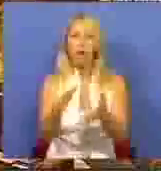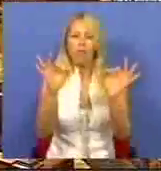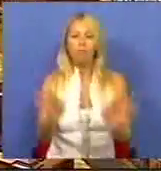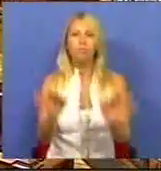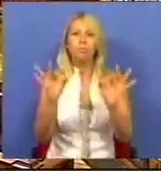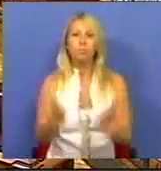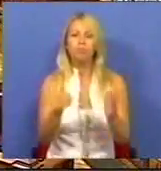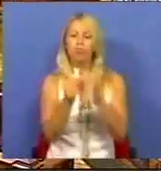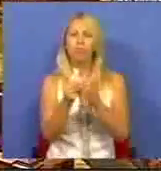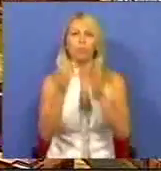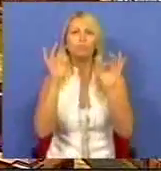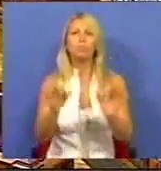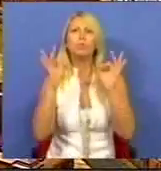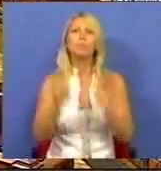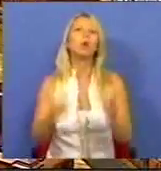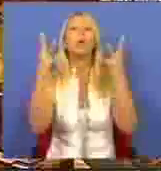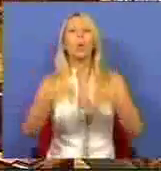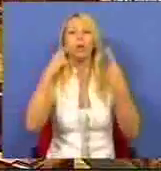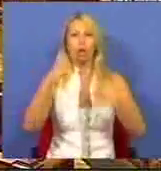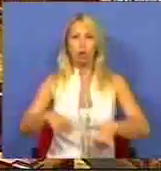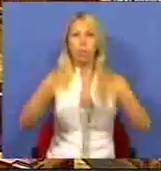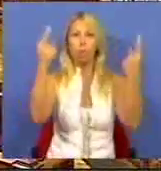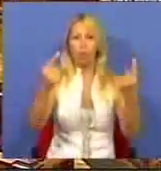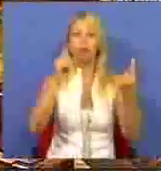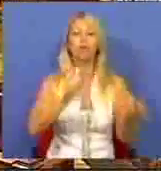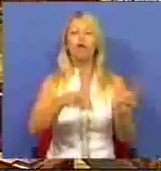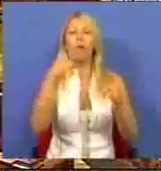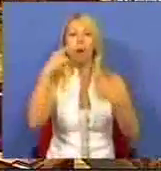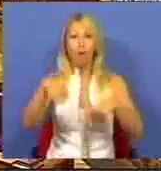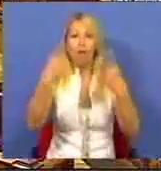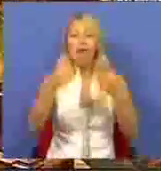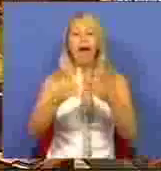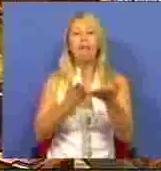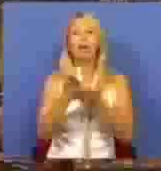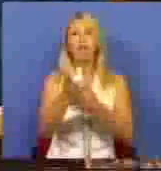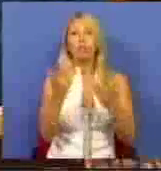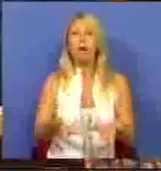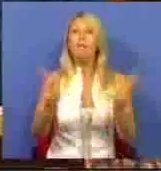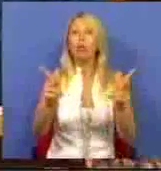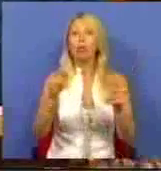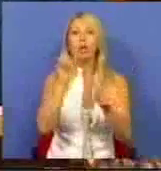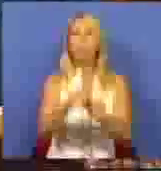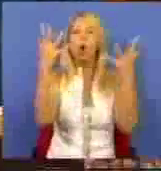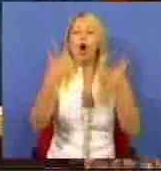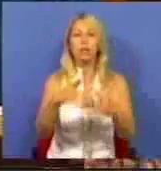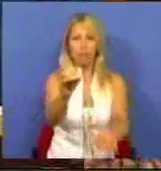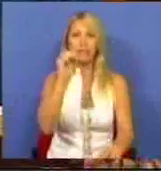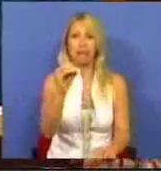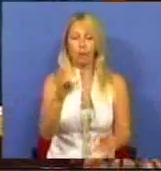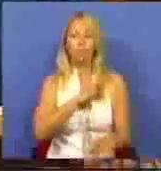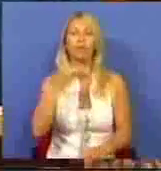e reformar a administração pública através de uma metodologia de orçamento zero. Senhor Presidente,